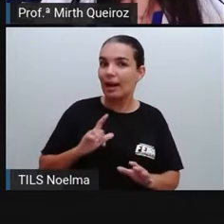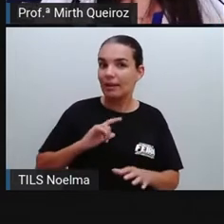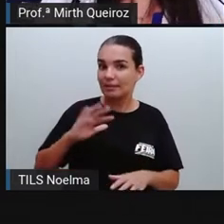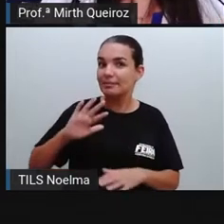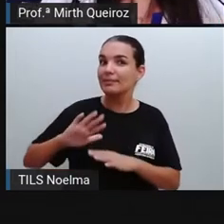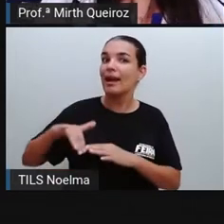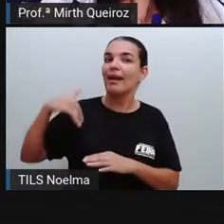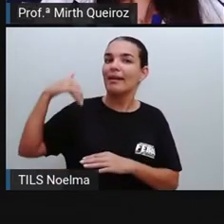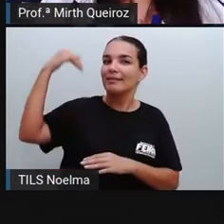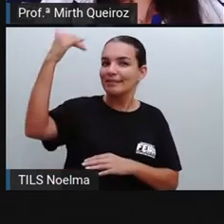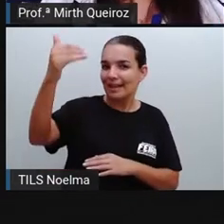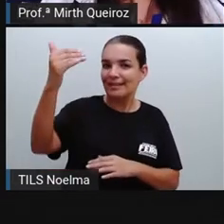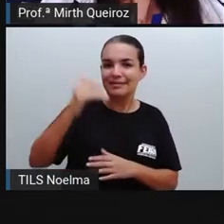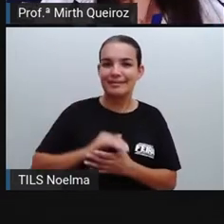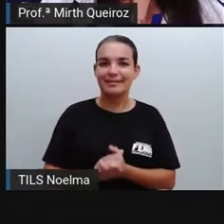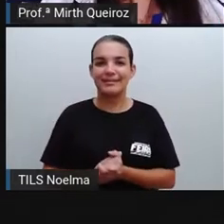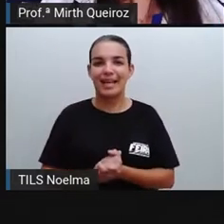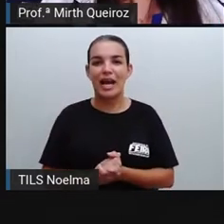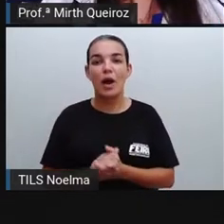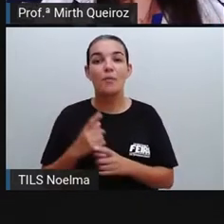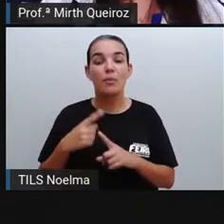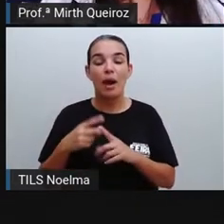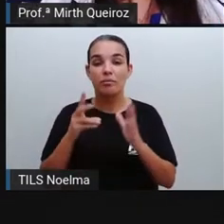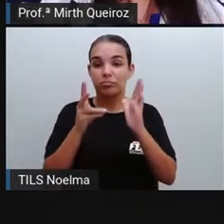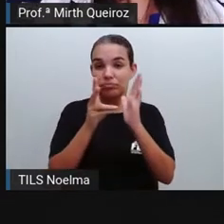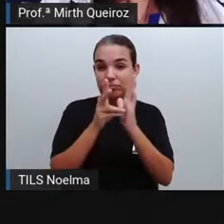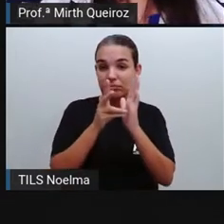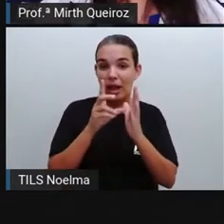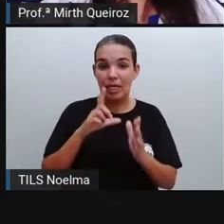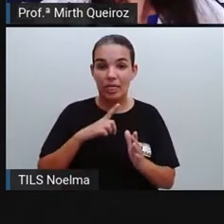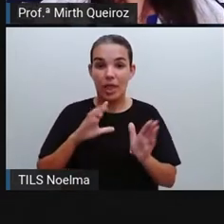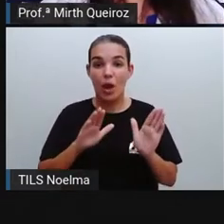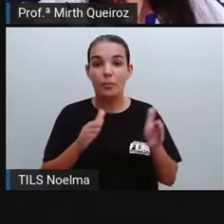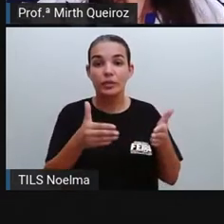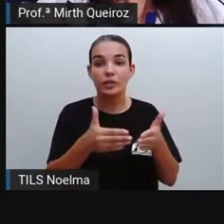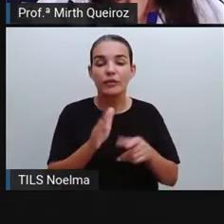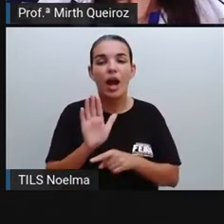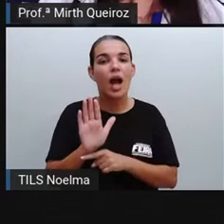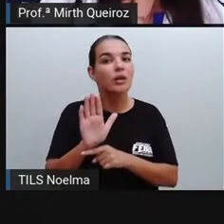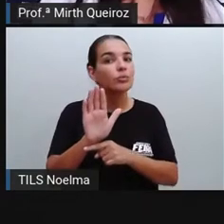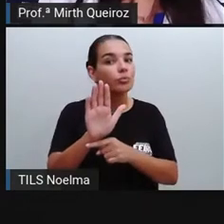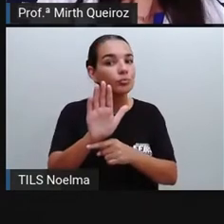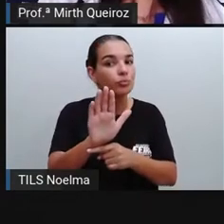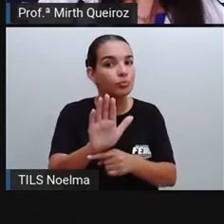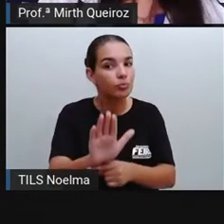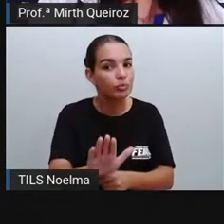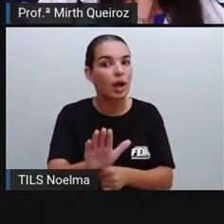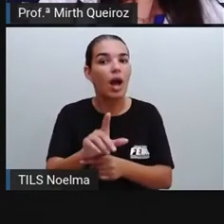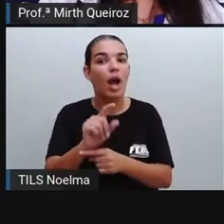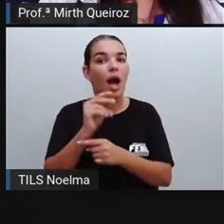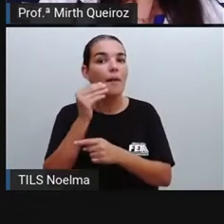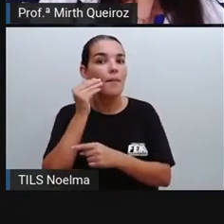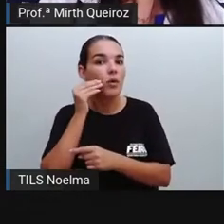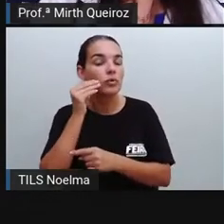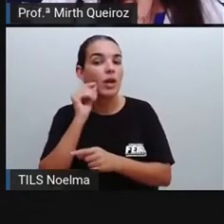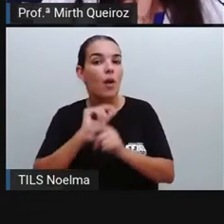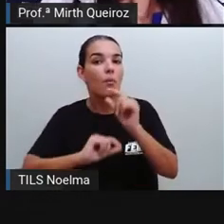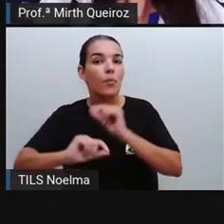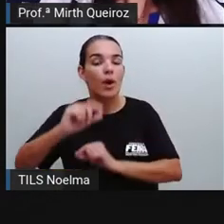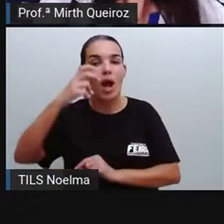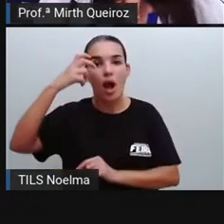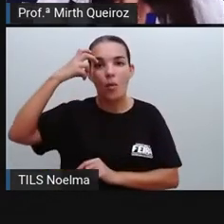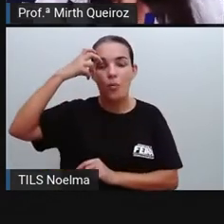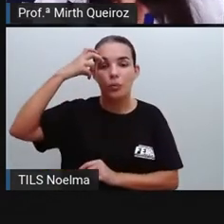Ou seja, as lendas indígenas, elas têm como objetivo o quê? Retratar a própria cultura daquele povo, né?